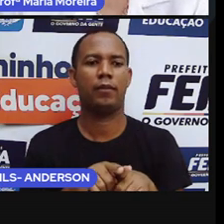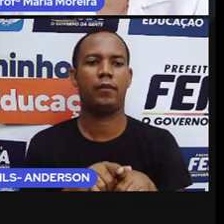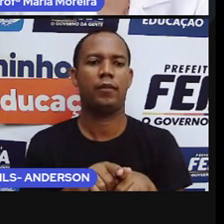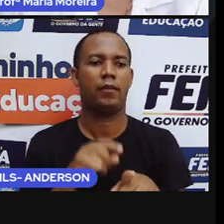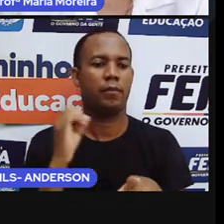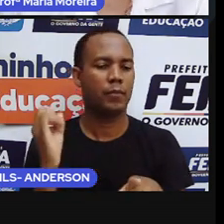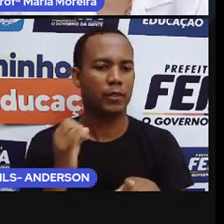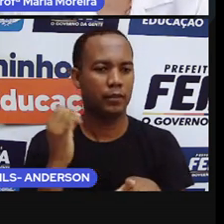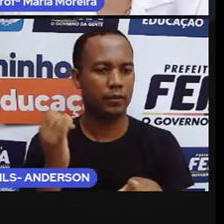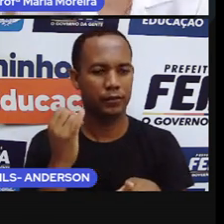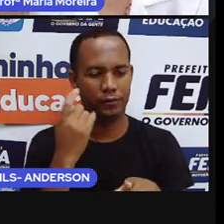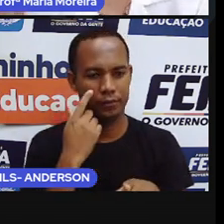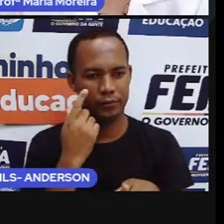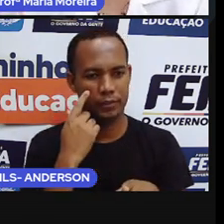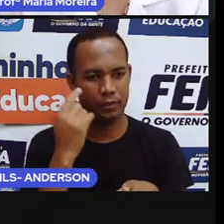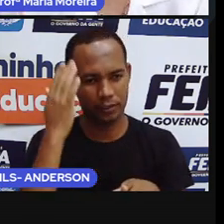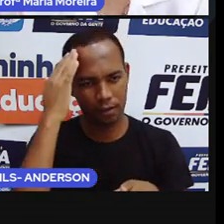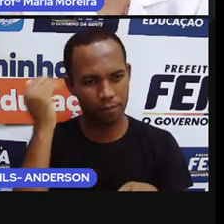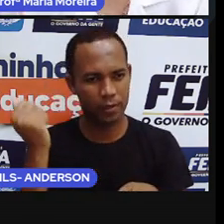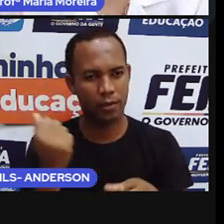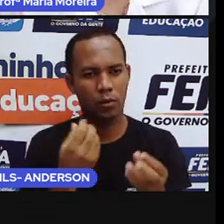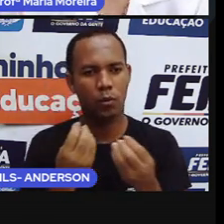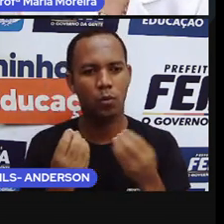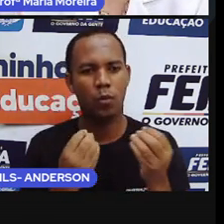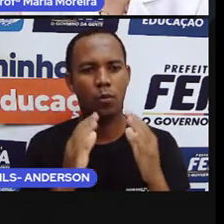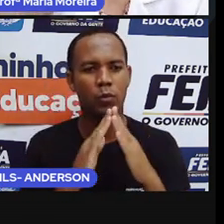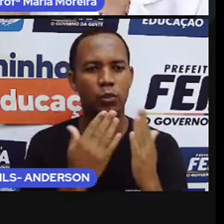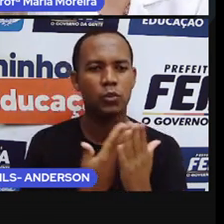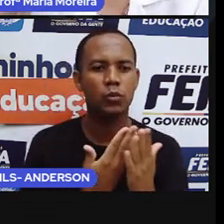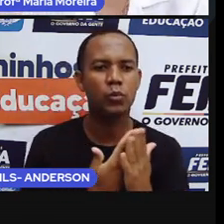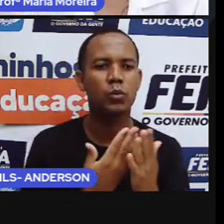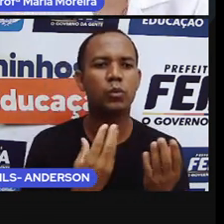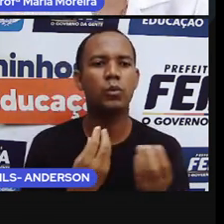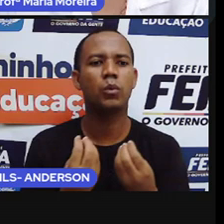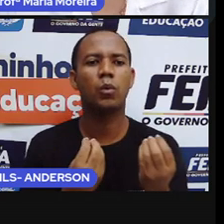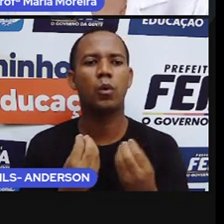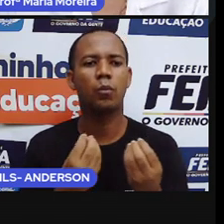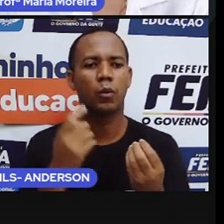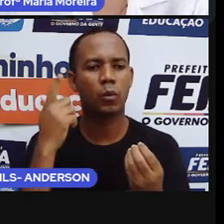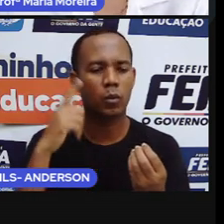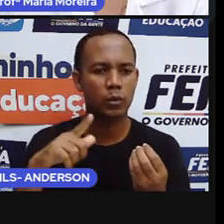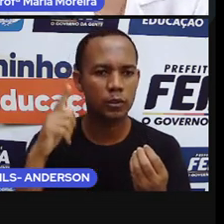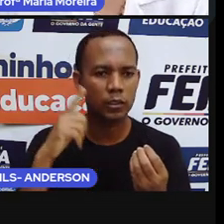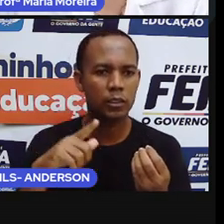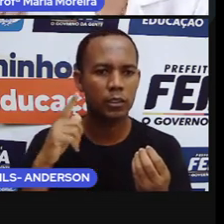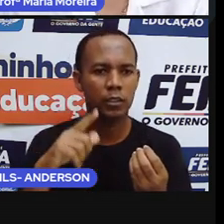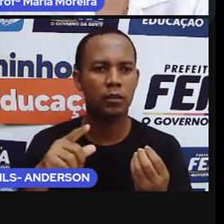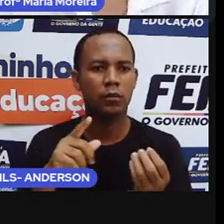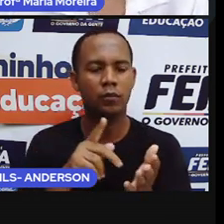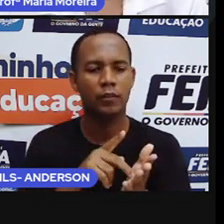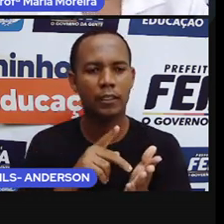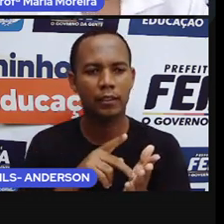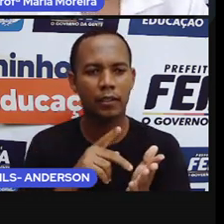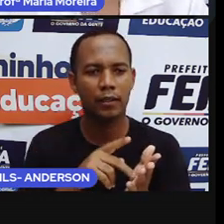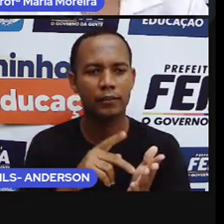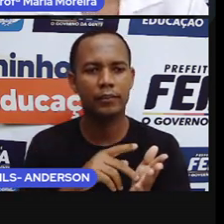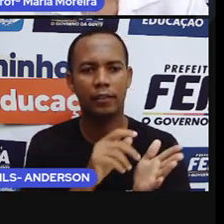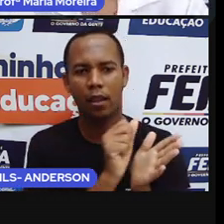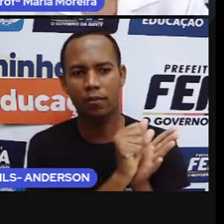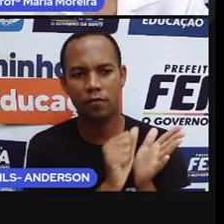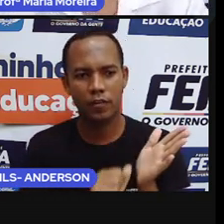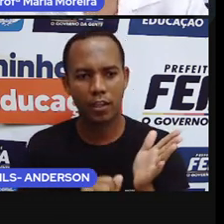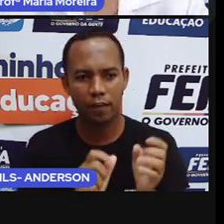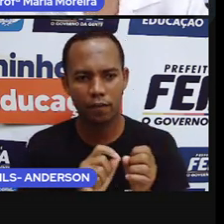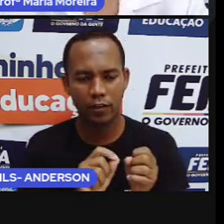ver o retorno de vocês. Saber que vocês estão assistindo as aulas, saber que vocês estão conseguindo, na verdade, realizar essas aulas atividades